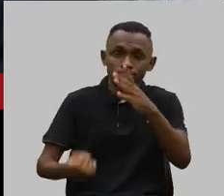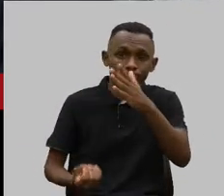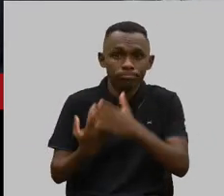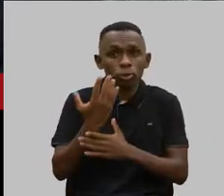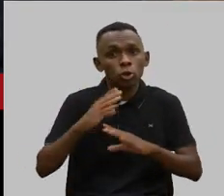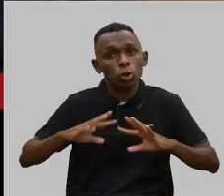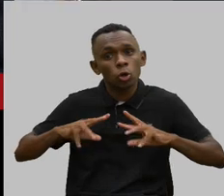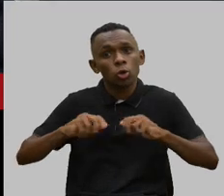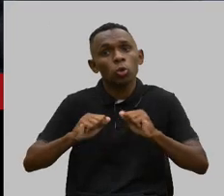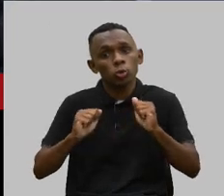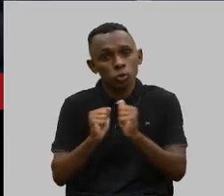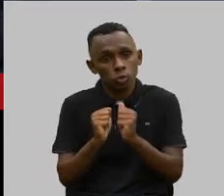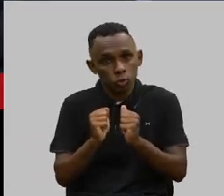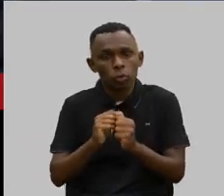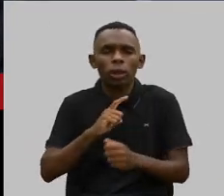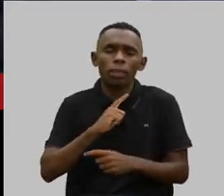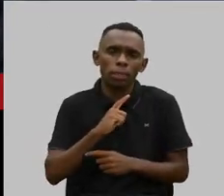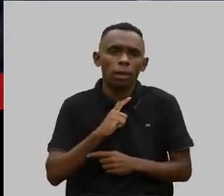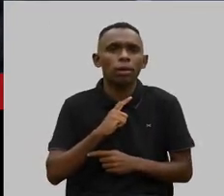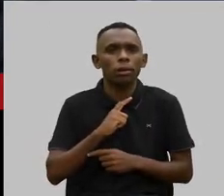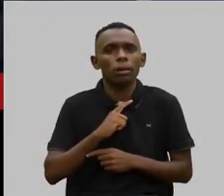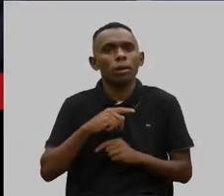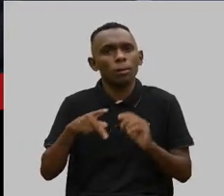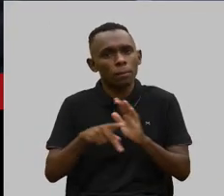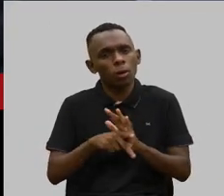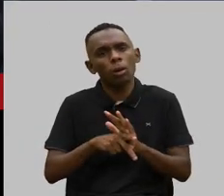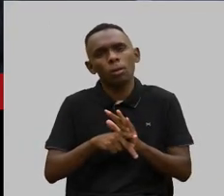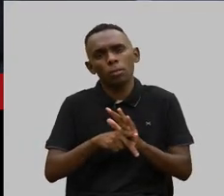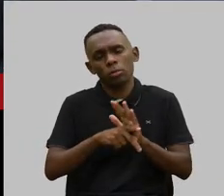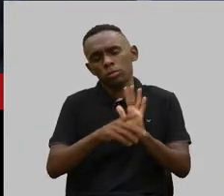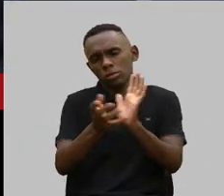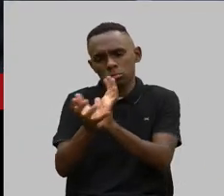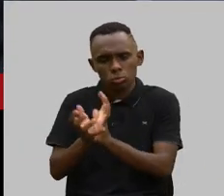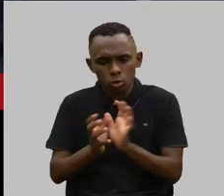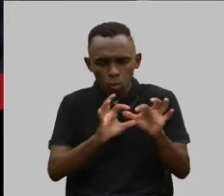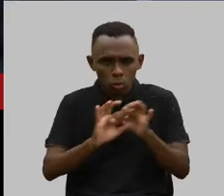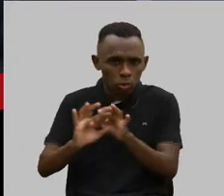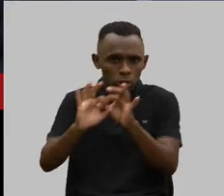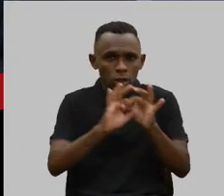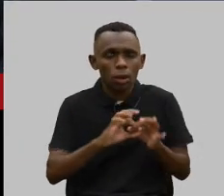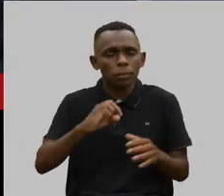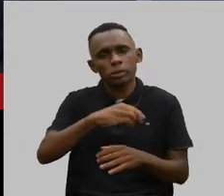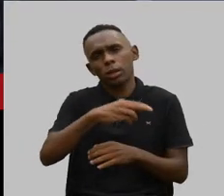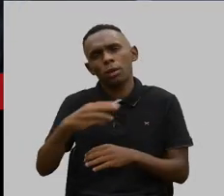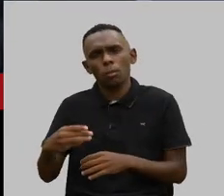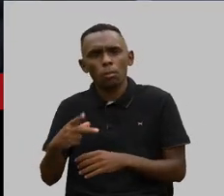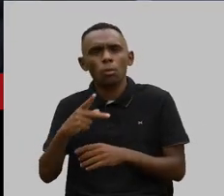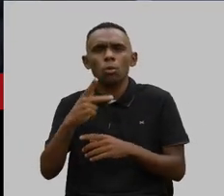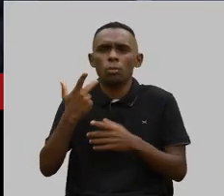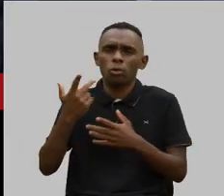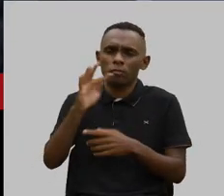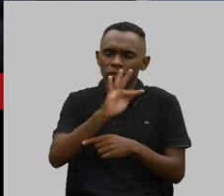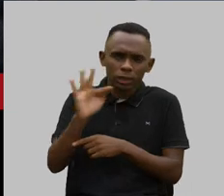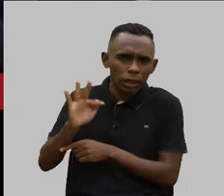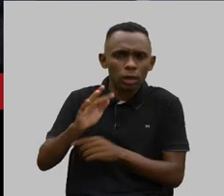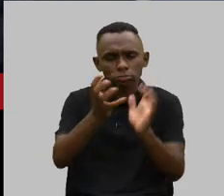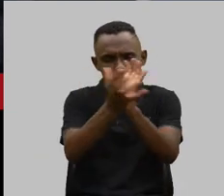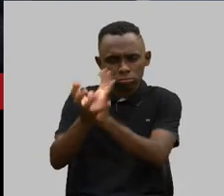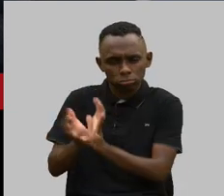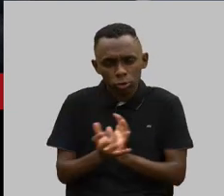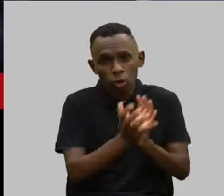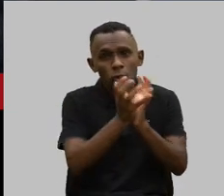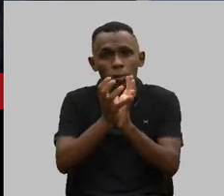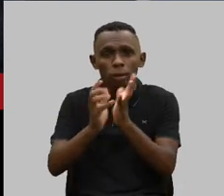com a Defensoria, onde nós temos a Defensoria da União, o Ministério Público Federal, o Ministério Público de Contas, o Ministério Público do Trabalho, o Tribunal Regional do Trabalho,